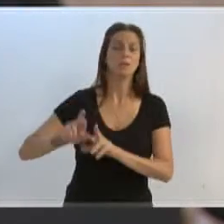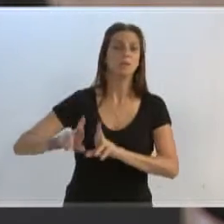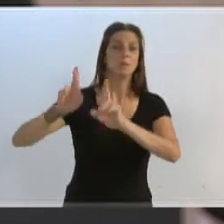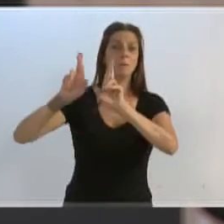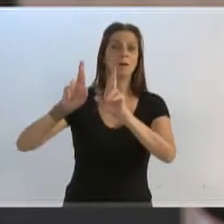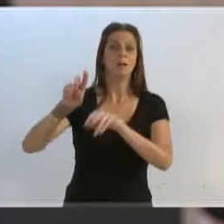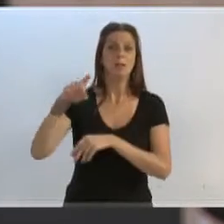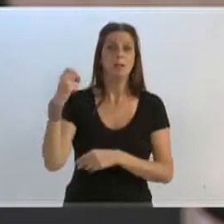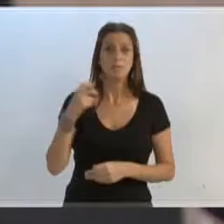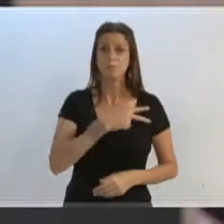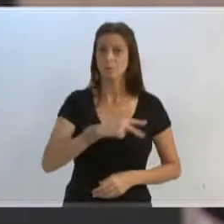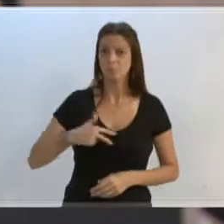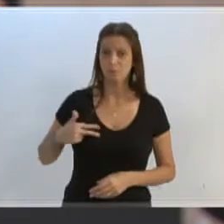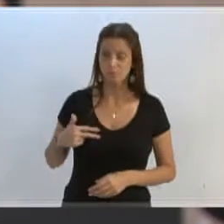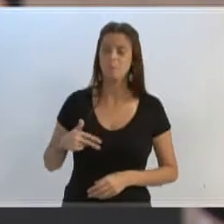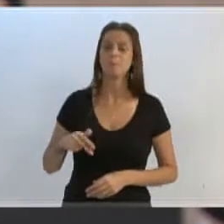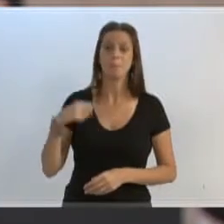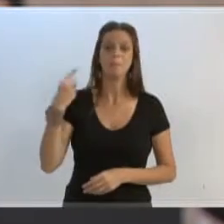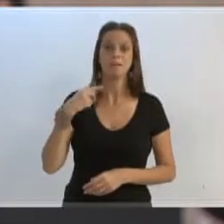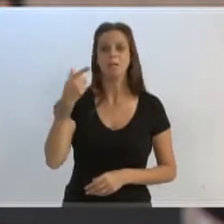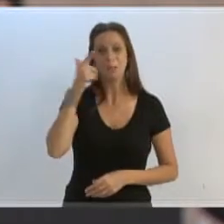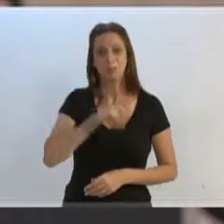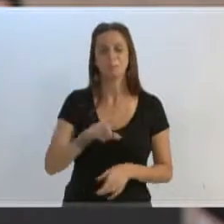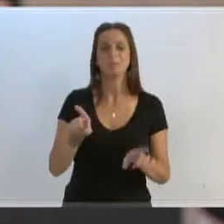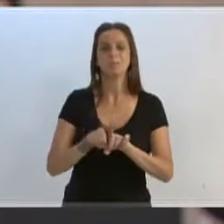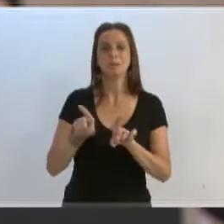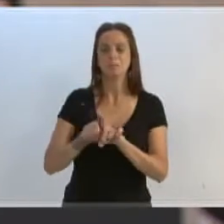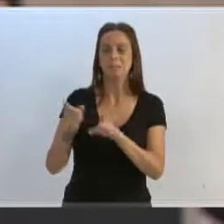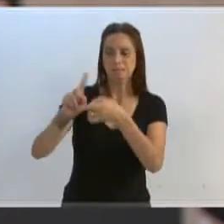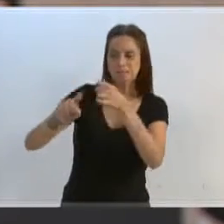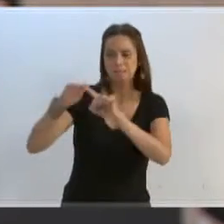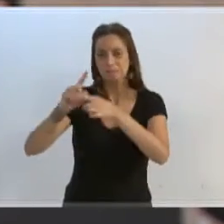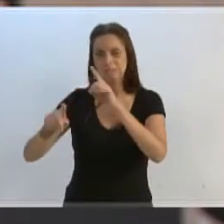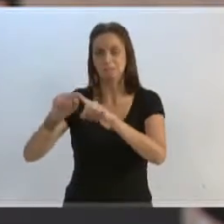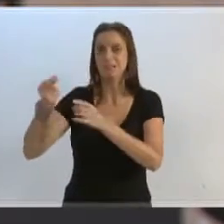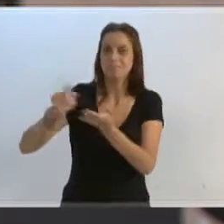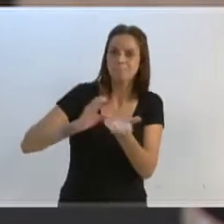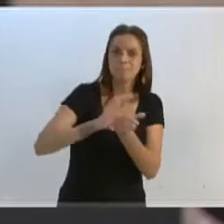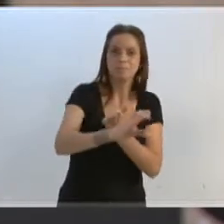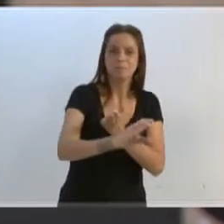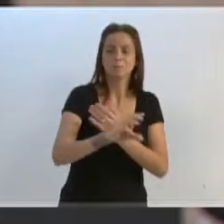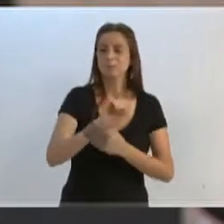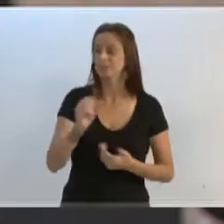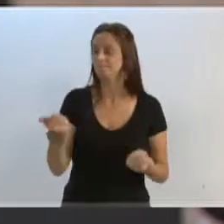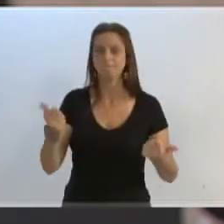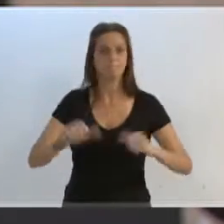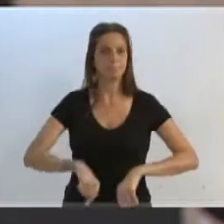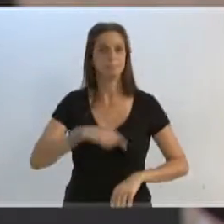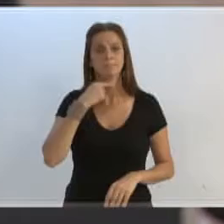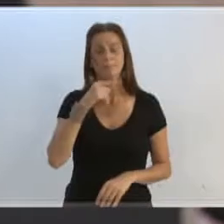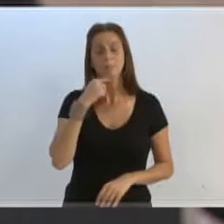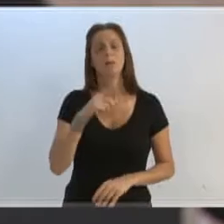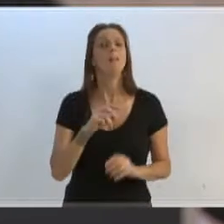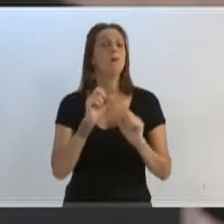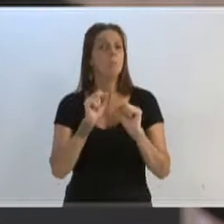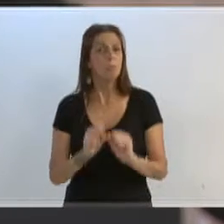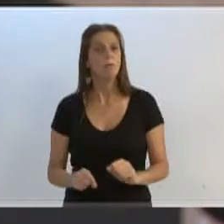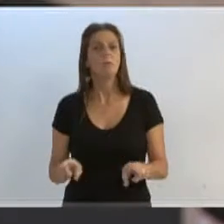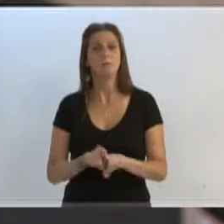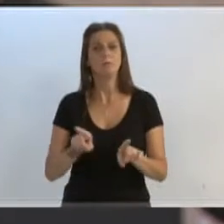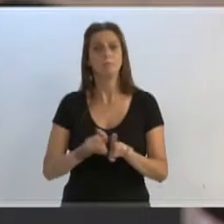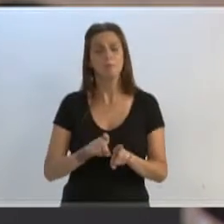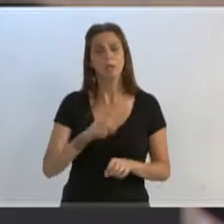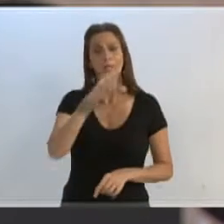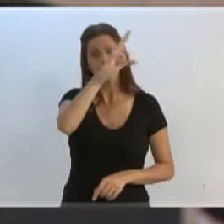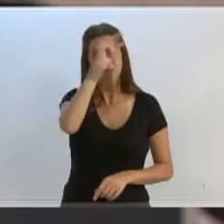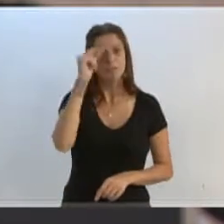João Paulo ainda consiga articular a possibilidade do que falta. E, se não conseguir, que o poder público faça o que falta. A deputada já está colocando aí um bom